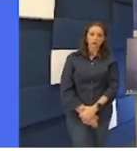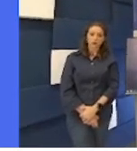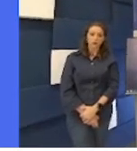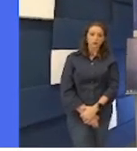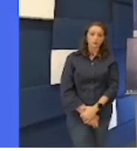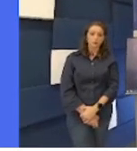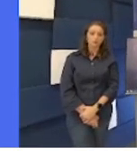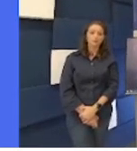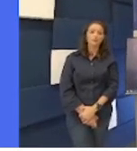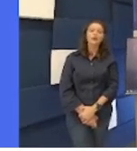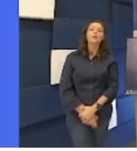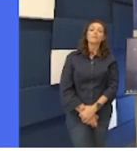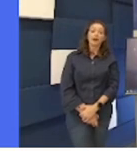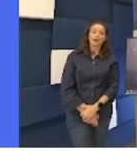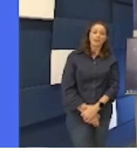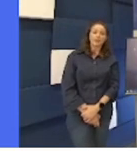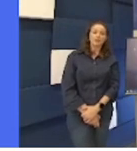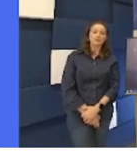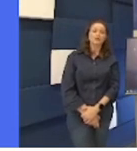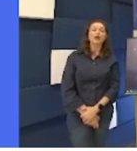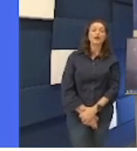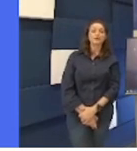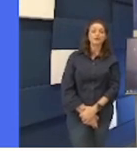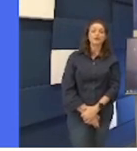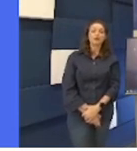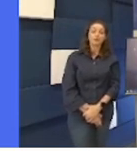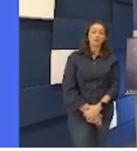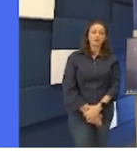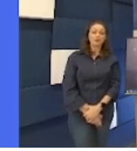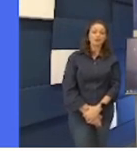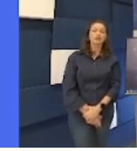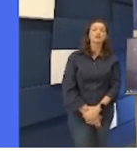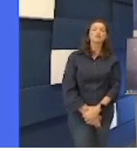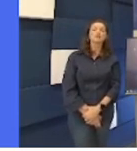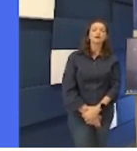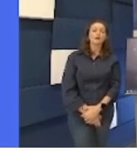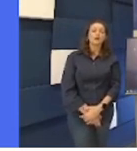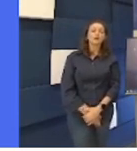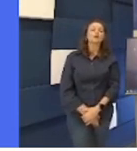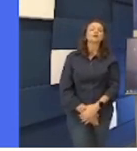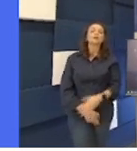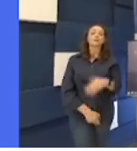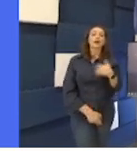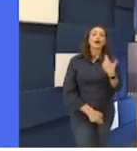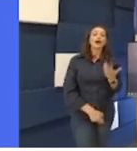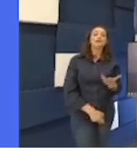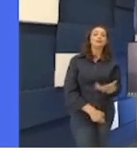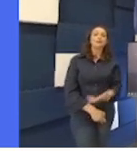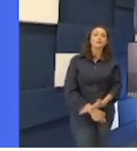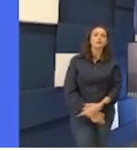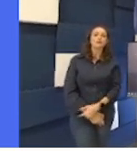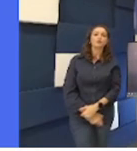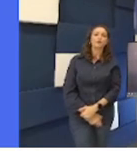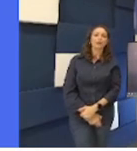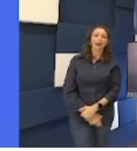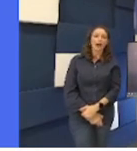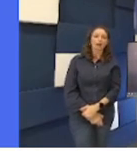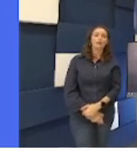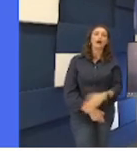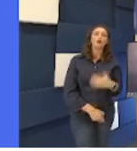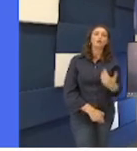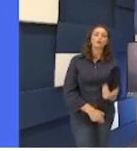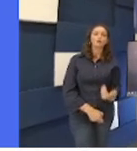riscos ergonômicos. Para isso, existe a importância de saber sobre a adequação do